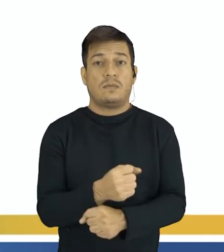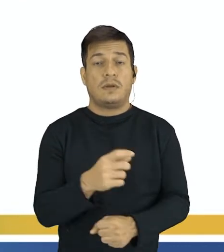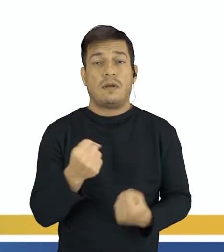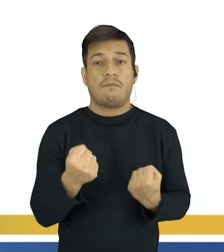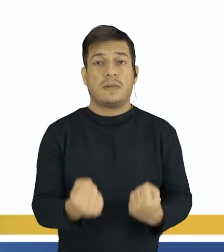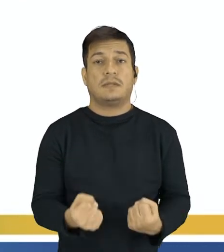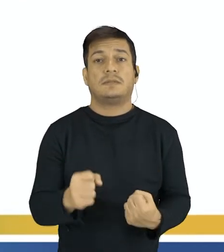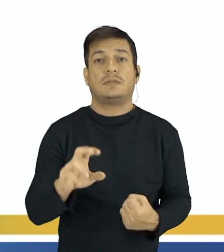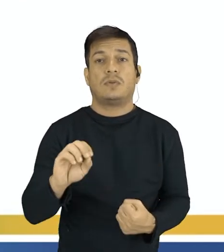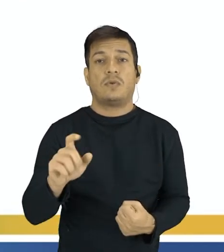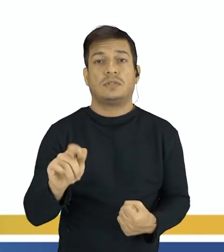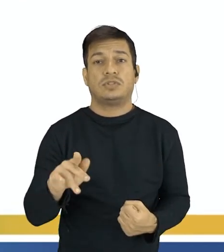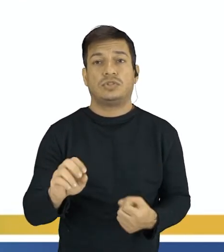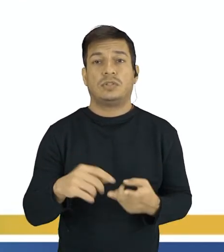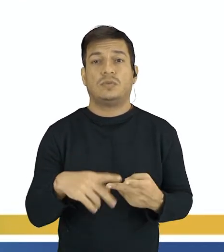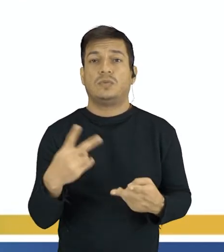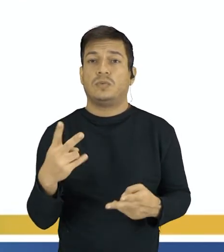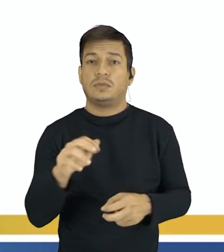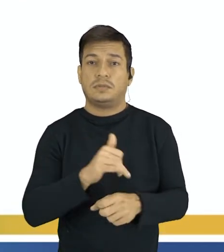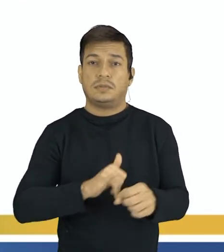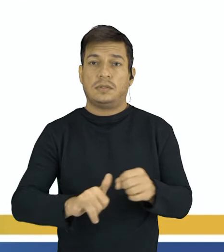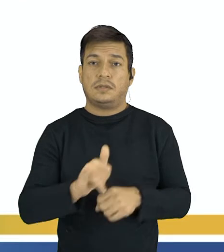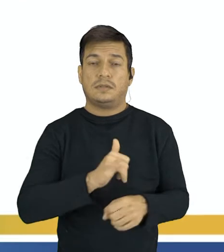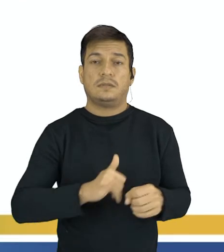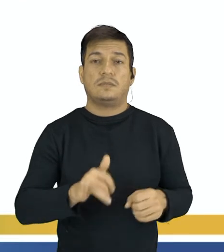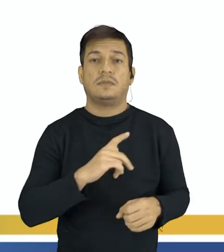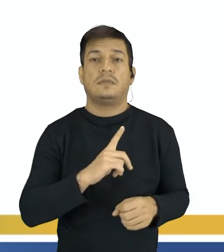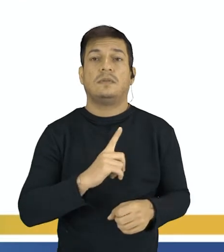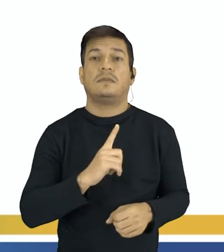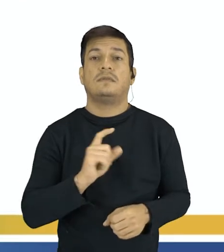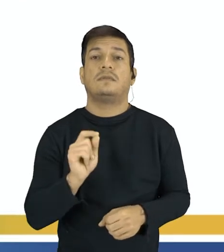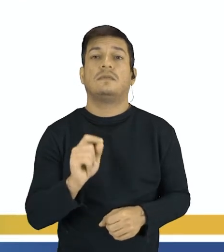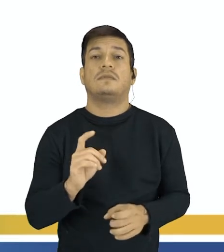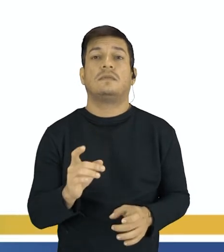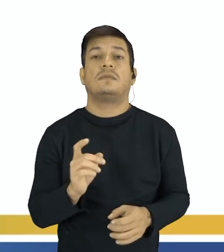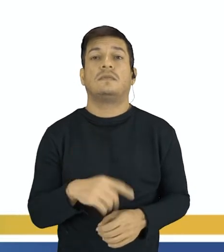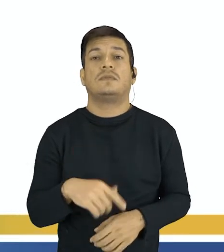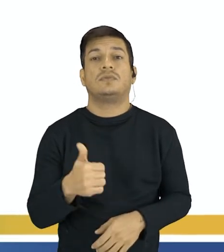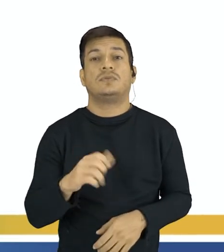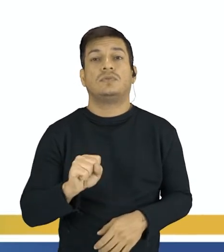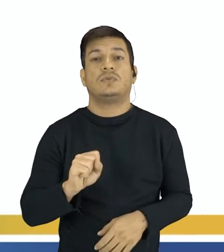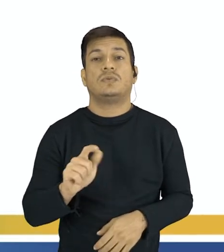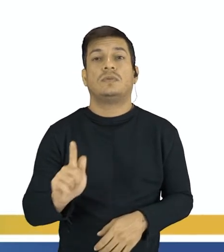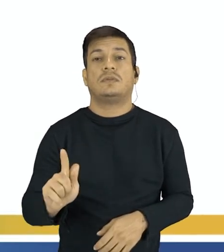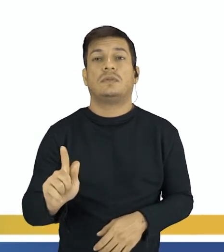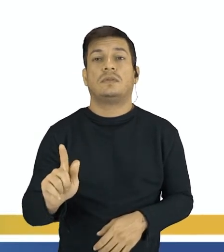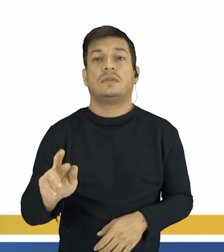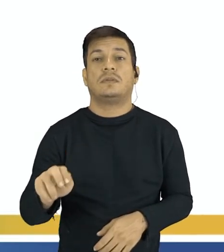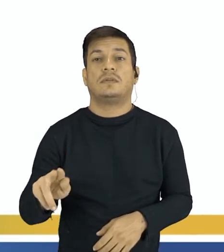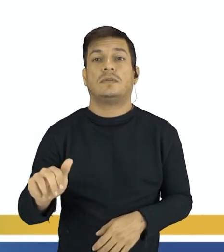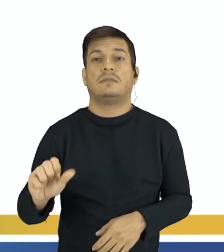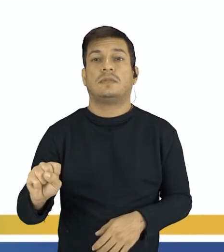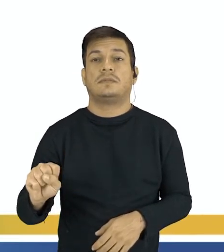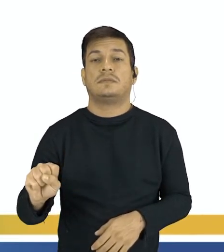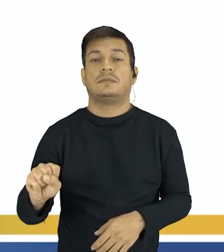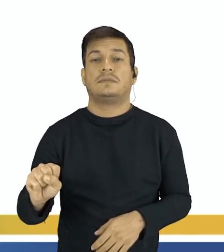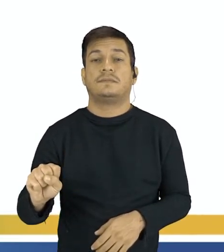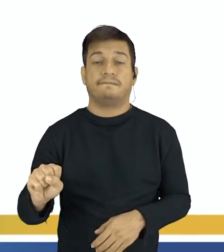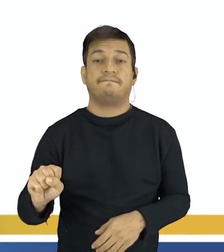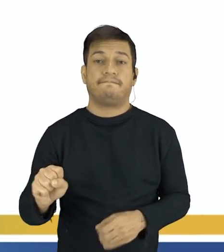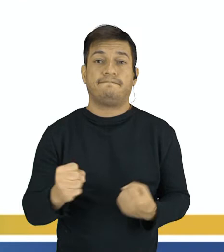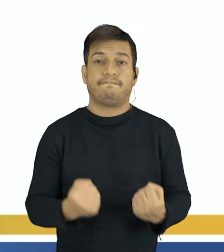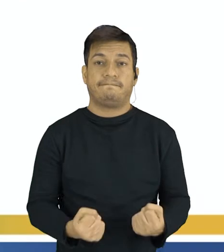massa do oxigênio com um dos dois átomos de hidrogênio, nós temos um valor de 18 gramas, a massa dos reagentes.